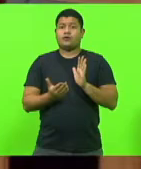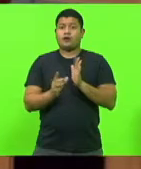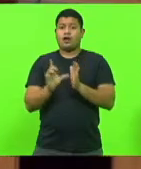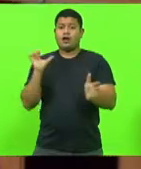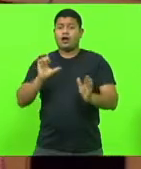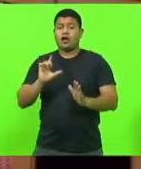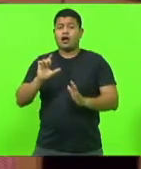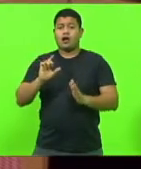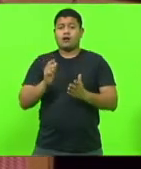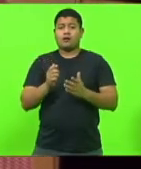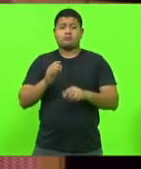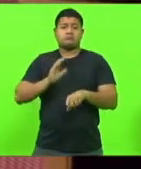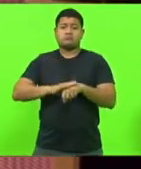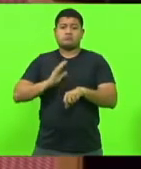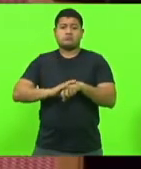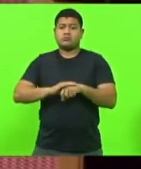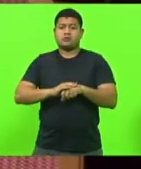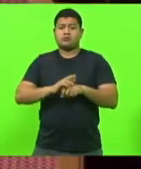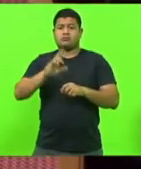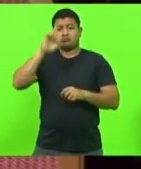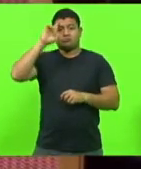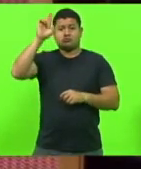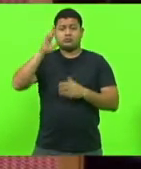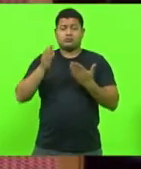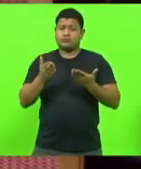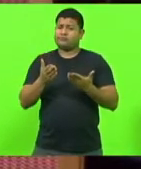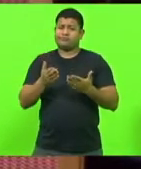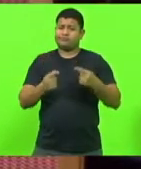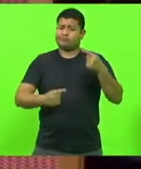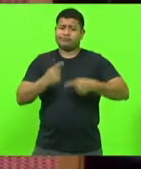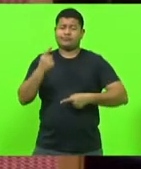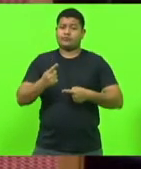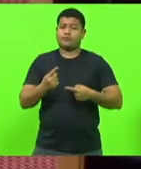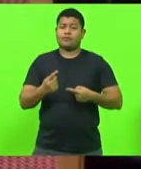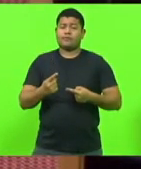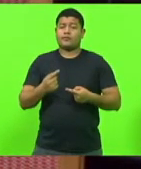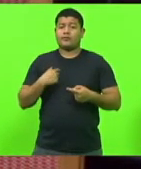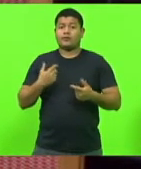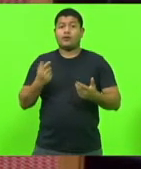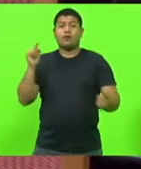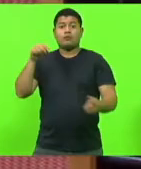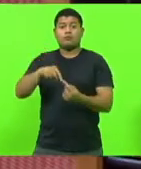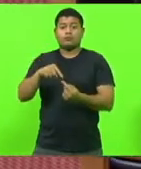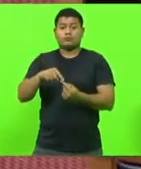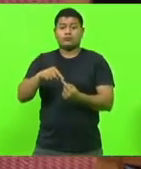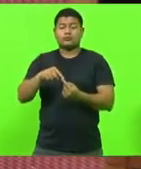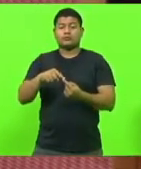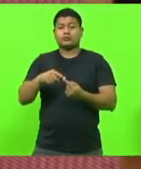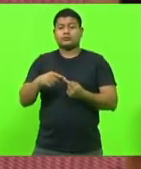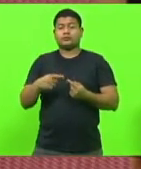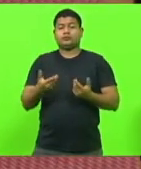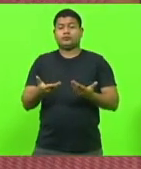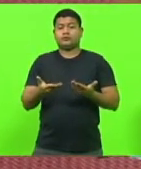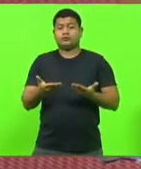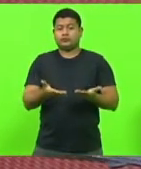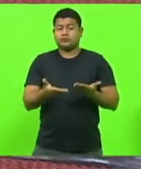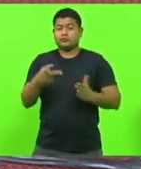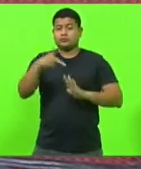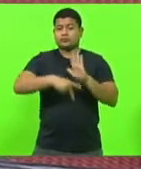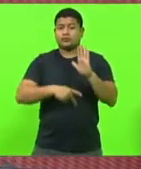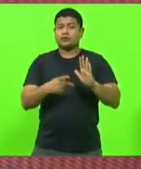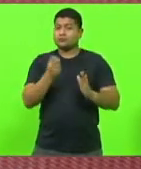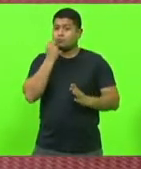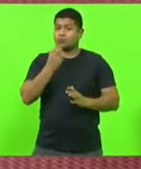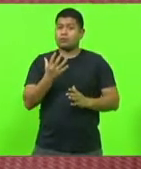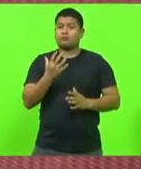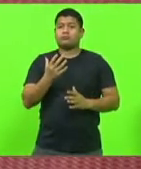regulamento próprio e que não é compatível. No objetivo, na íntegra do projeto, ele é muito bom